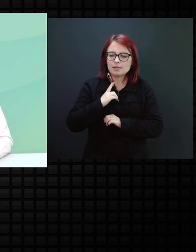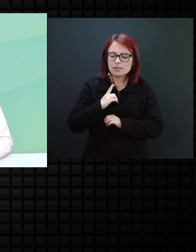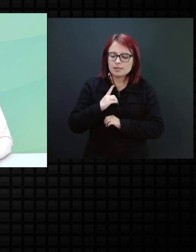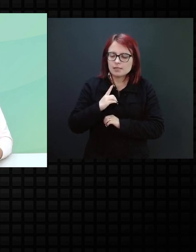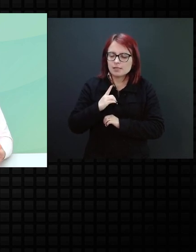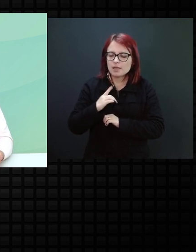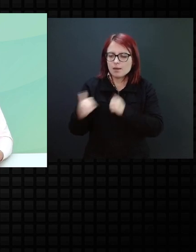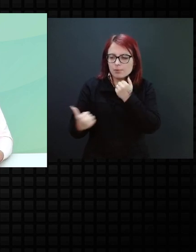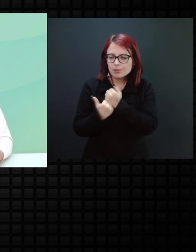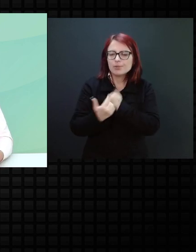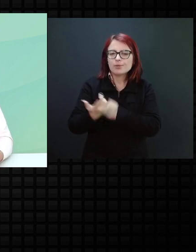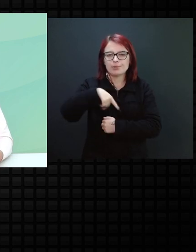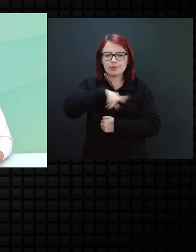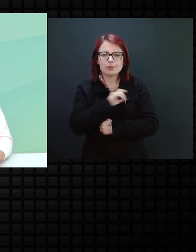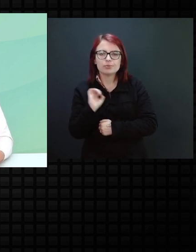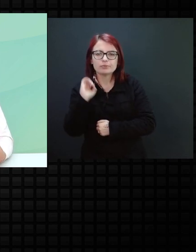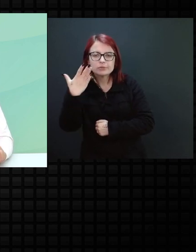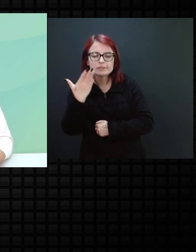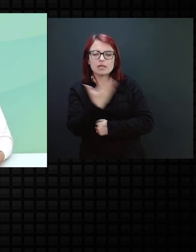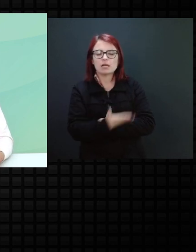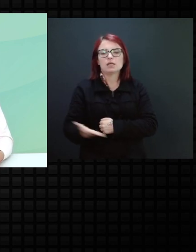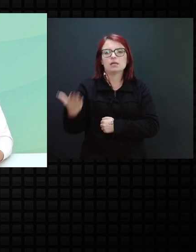que ocorresse, né,